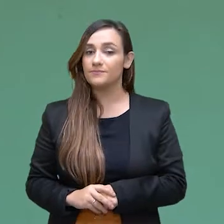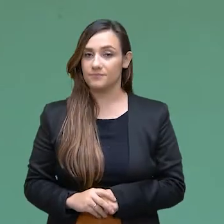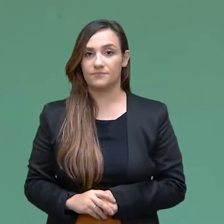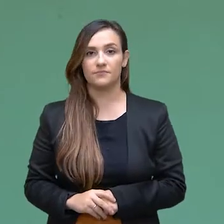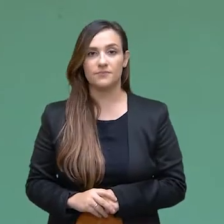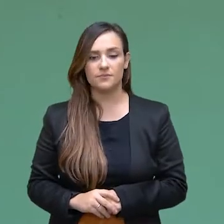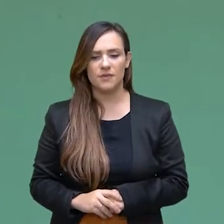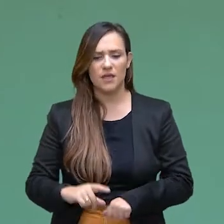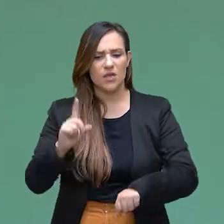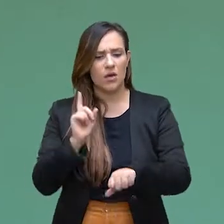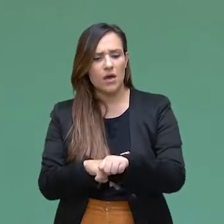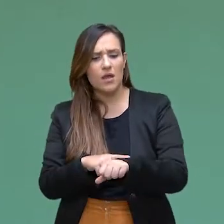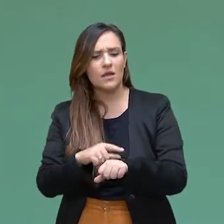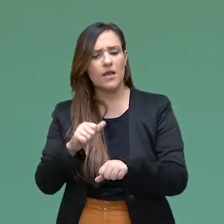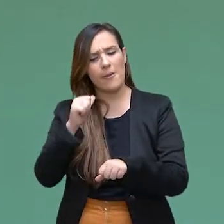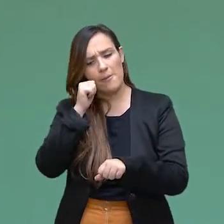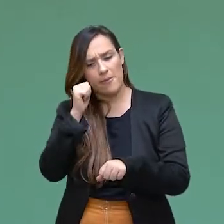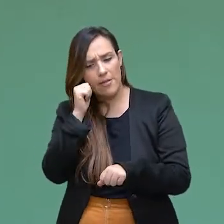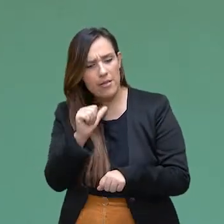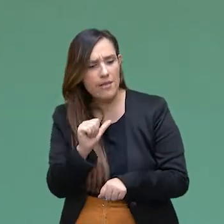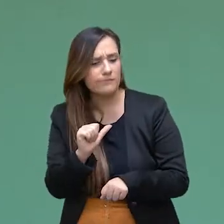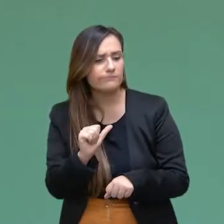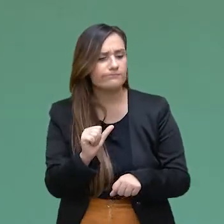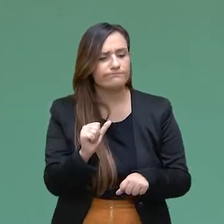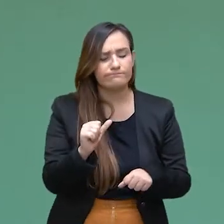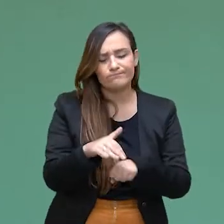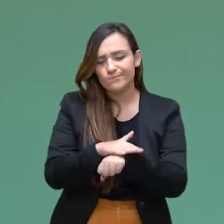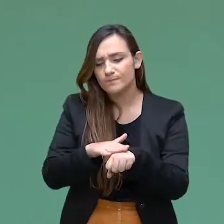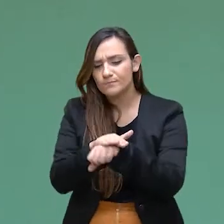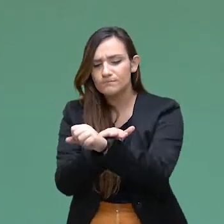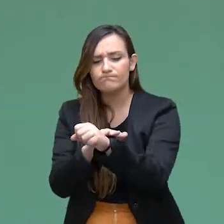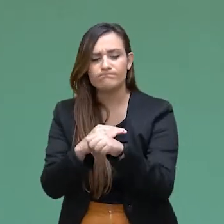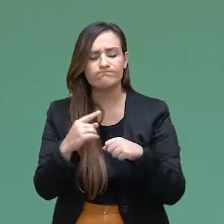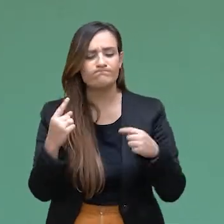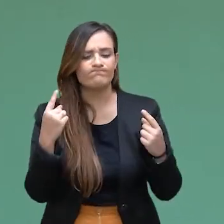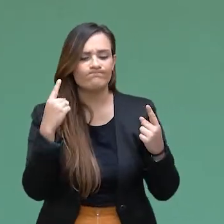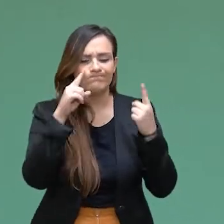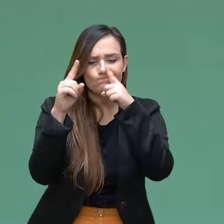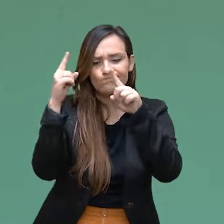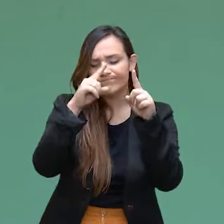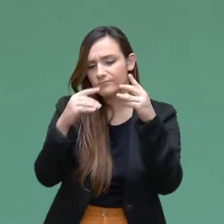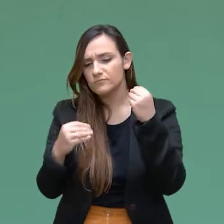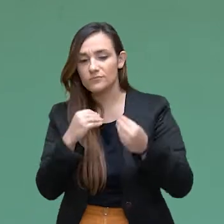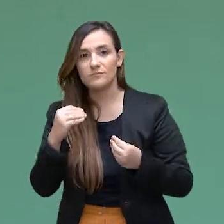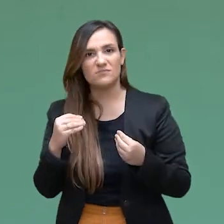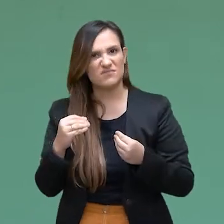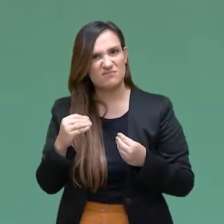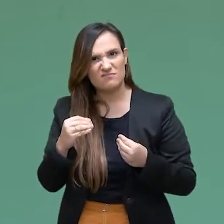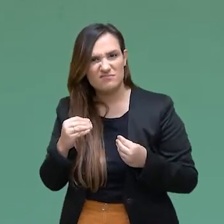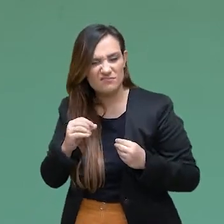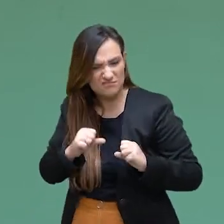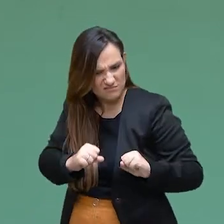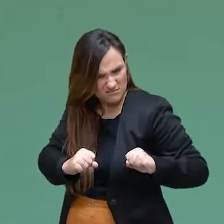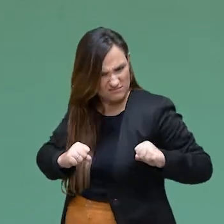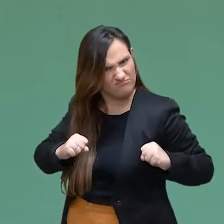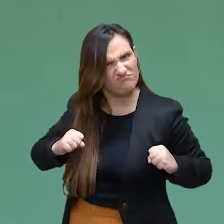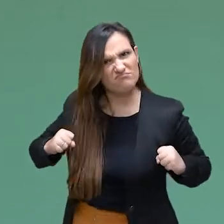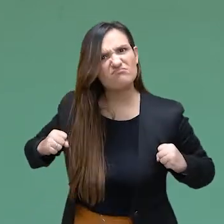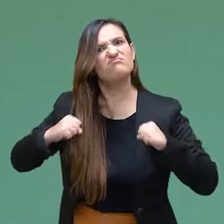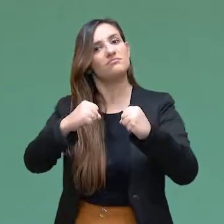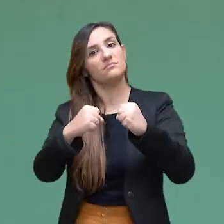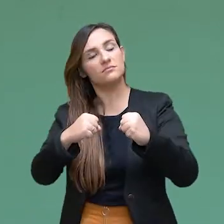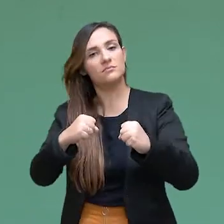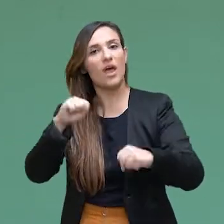para desenvolver um projeto, para ela fomentar alguma coisa, alguma atividade, ninguém segura. E o dia que as